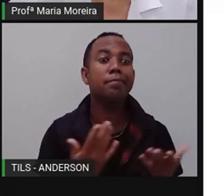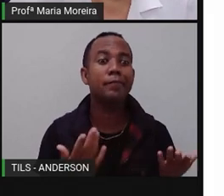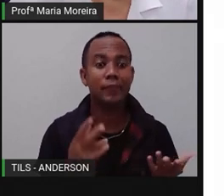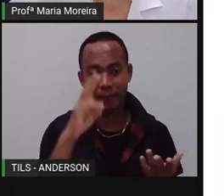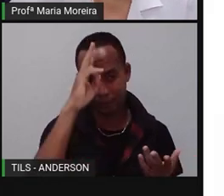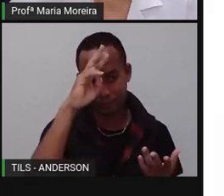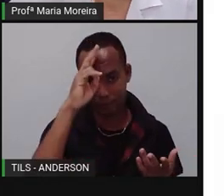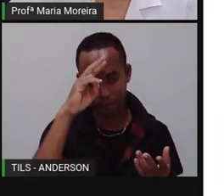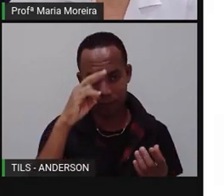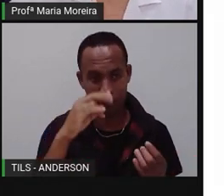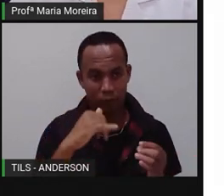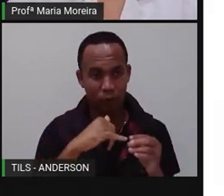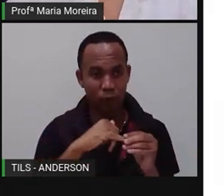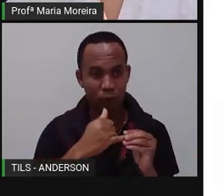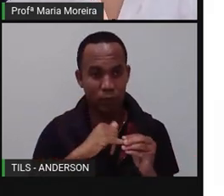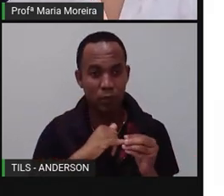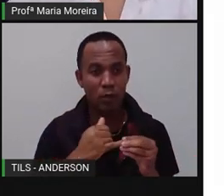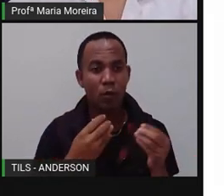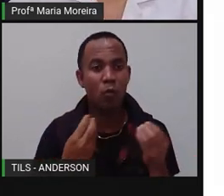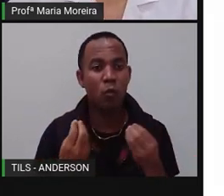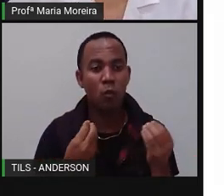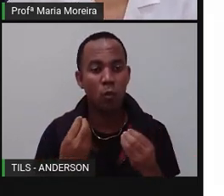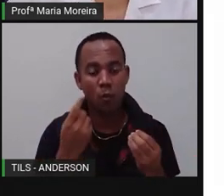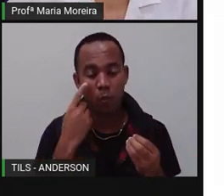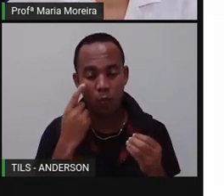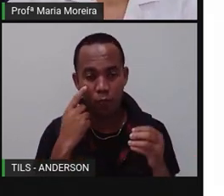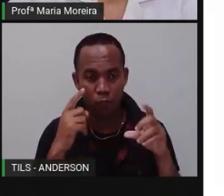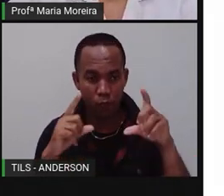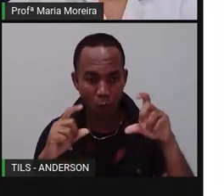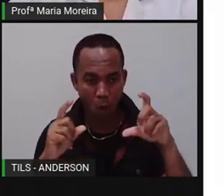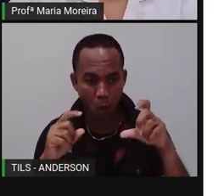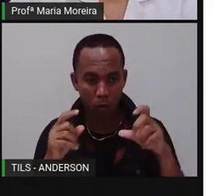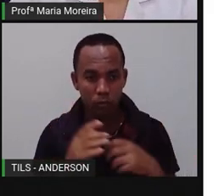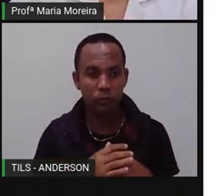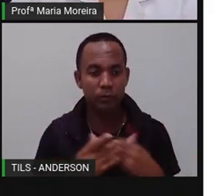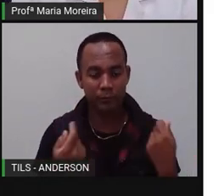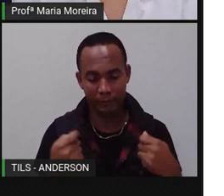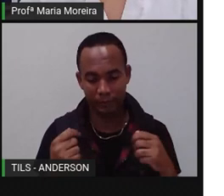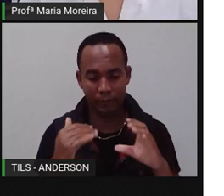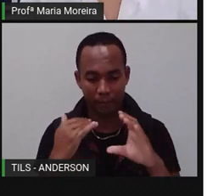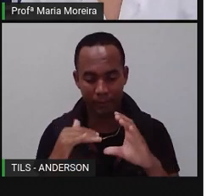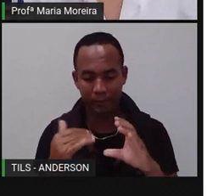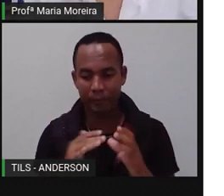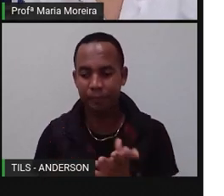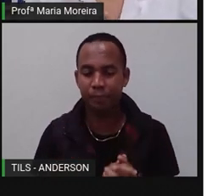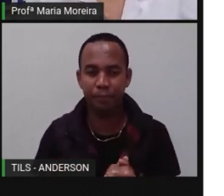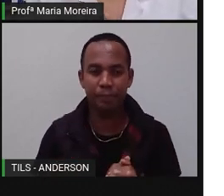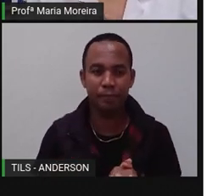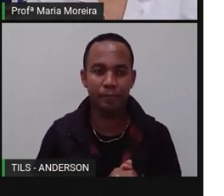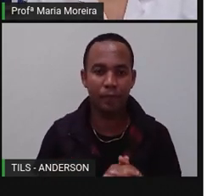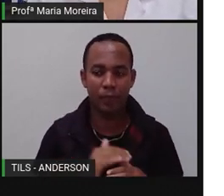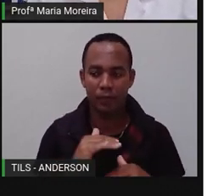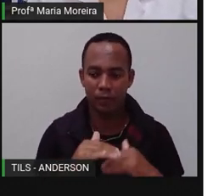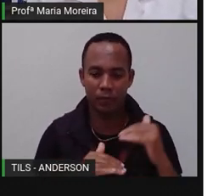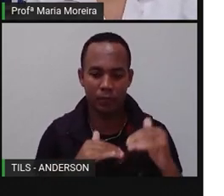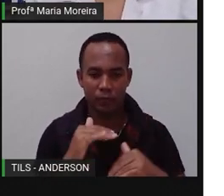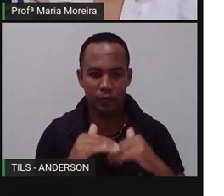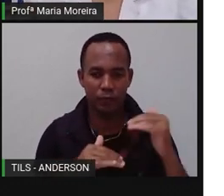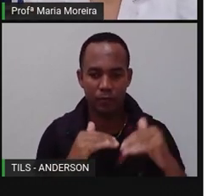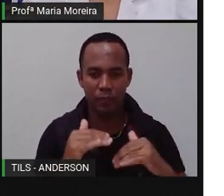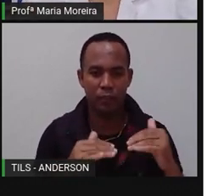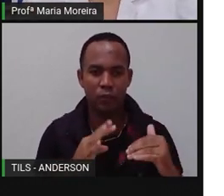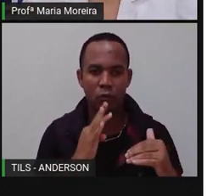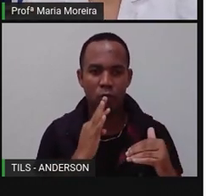de feijão de vocês? E aí, né? Quero ver, até hoje, porque foi pouquíssimas fotos. Bom, o desenvolvimento egípcio, conheceu